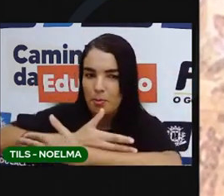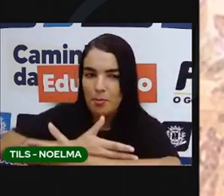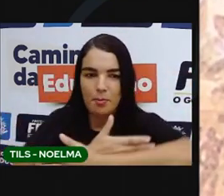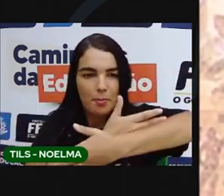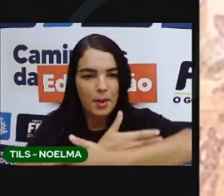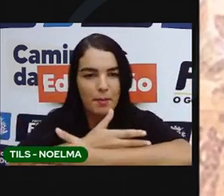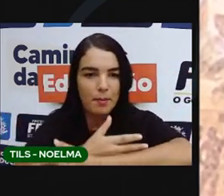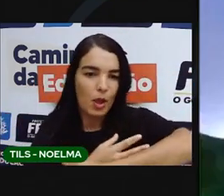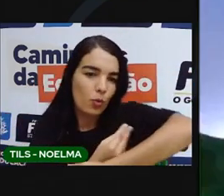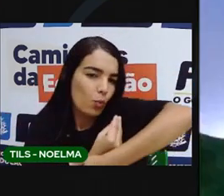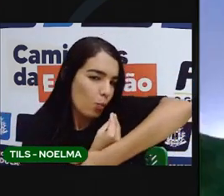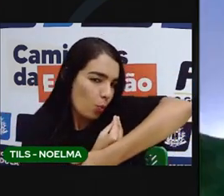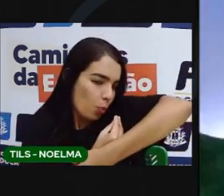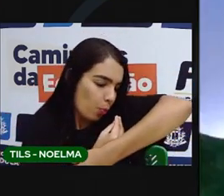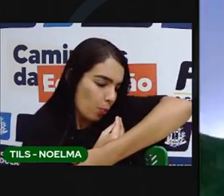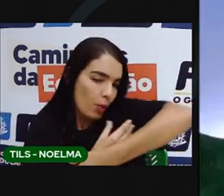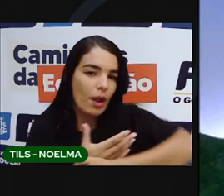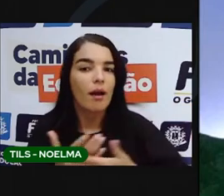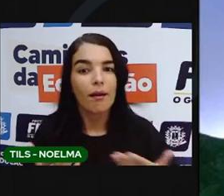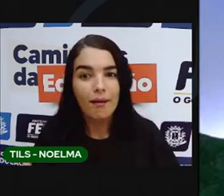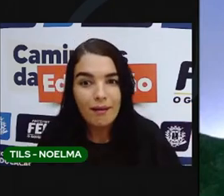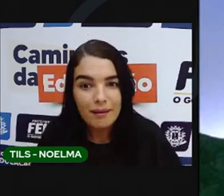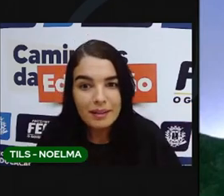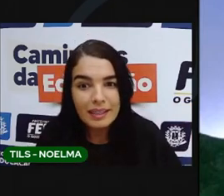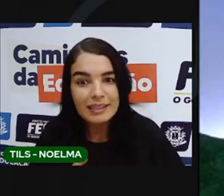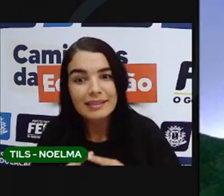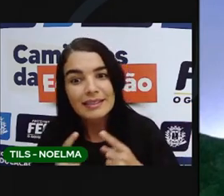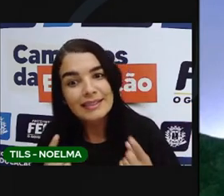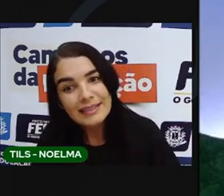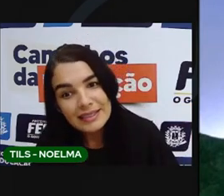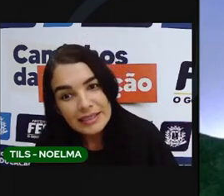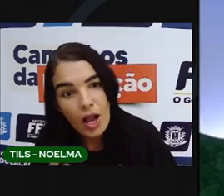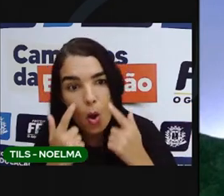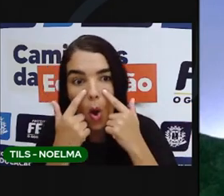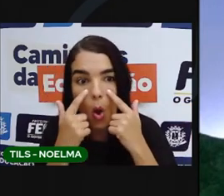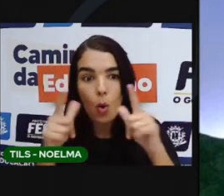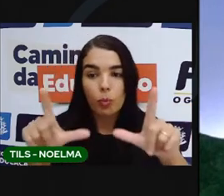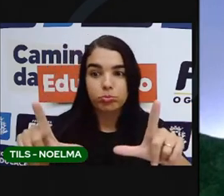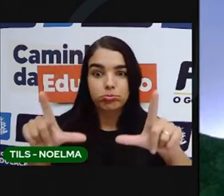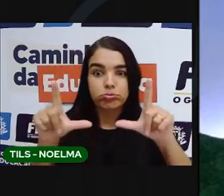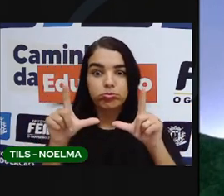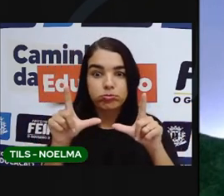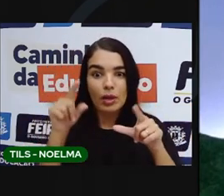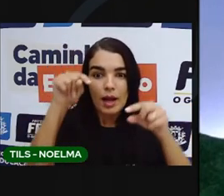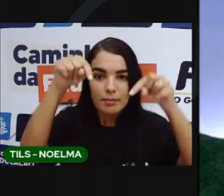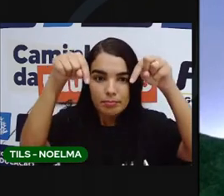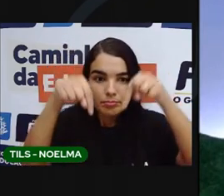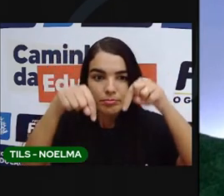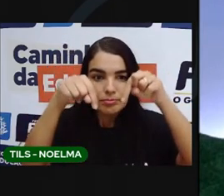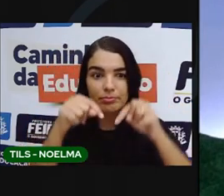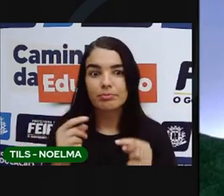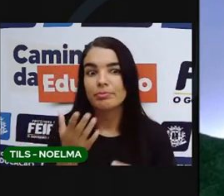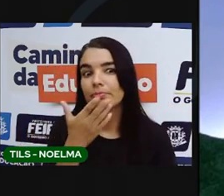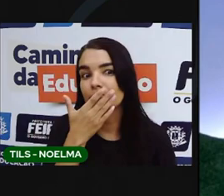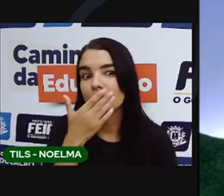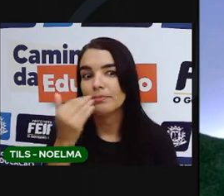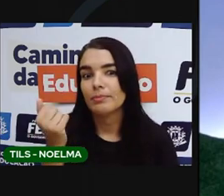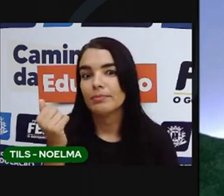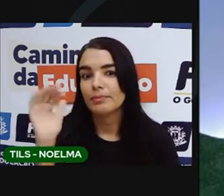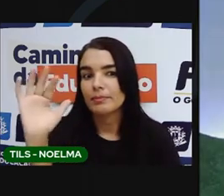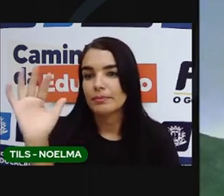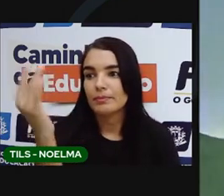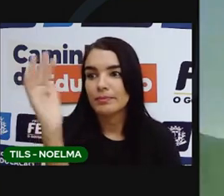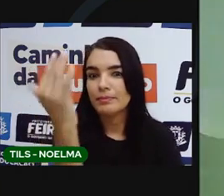então foi bem. Parede de pau a pique. E olha essa reprodução aqui de baixo, gente. Olha só. vez a flora. Não,